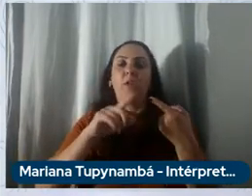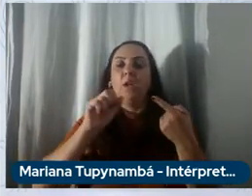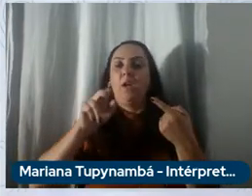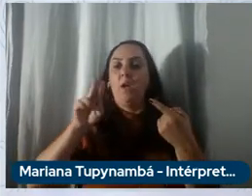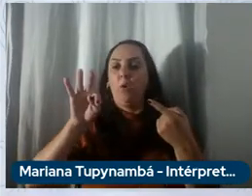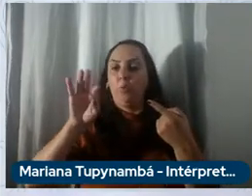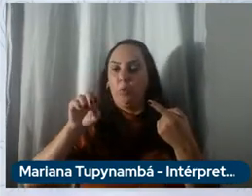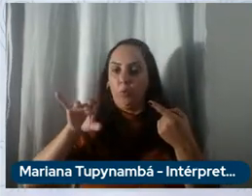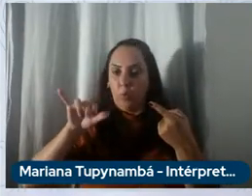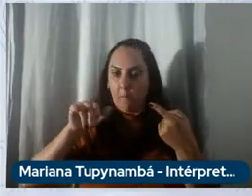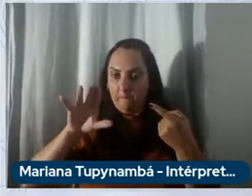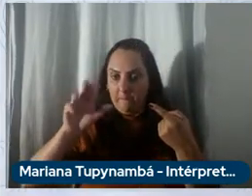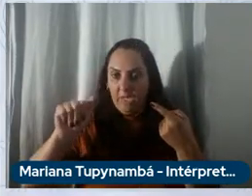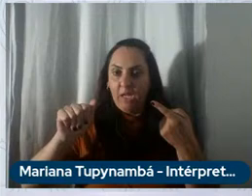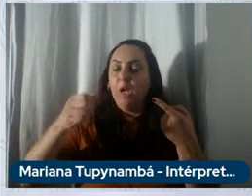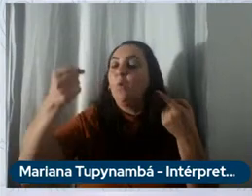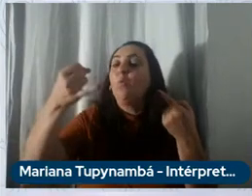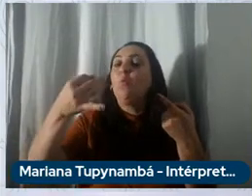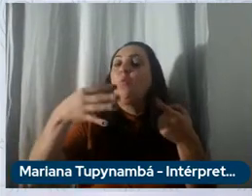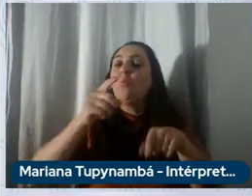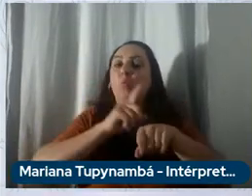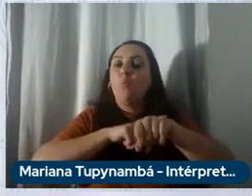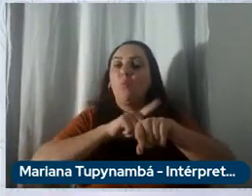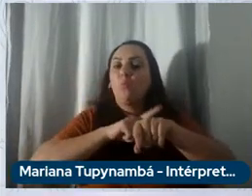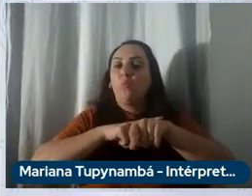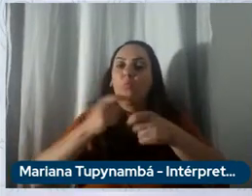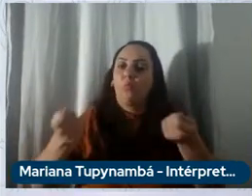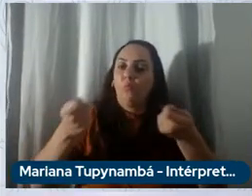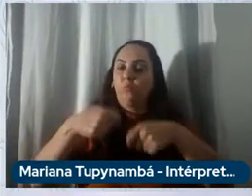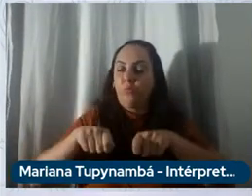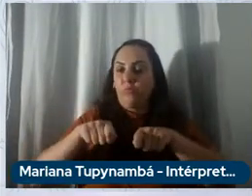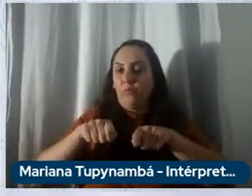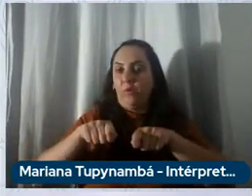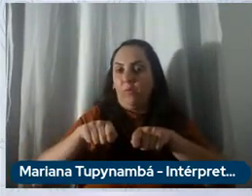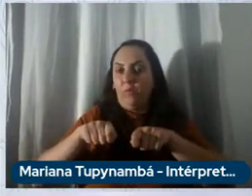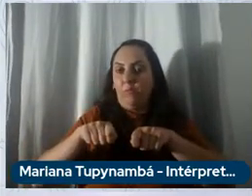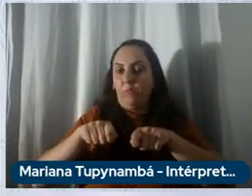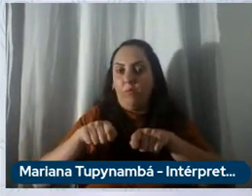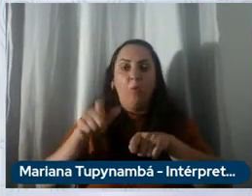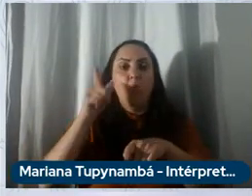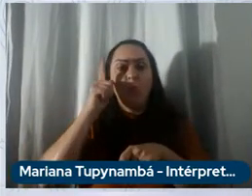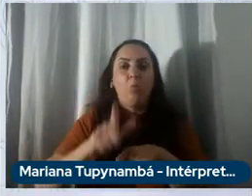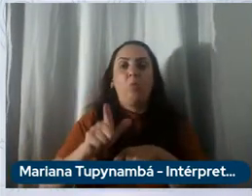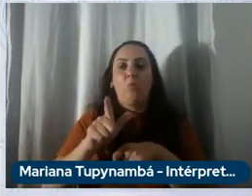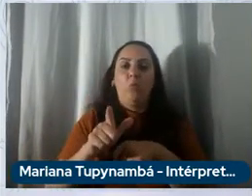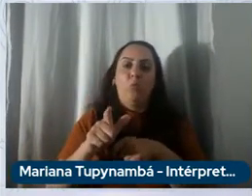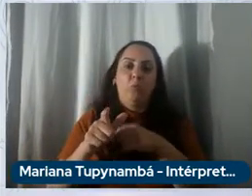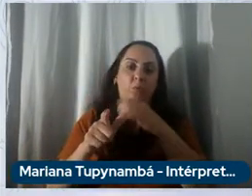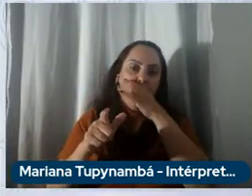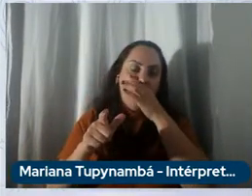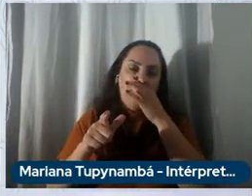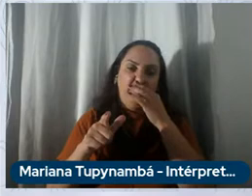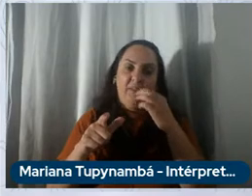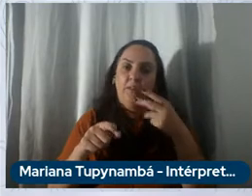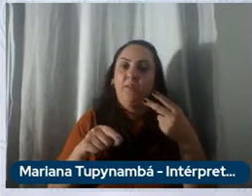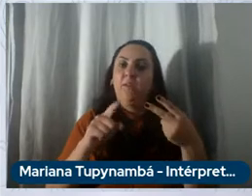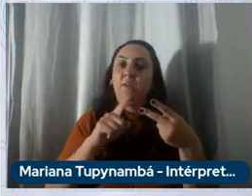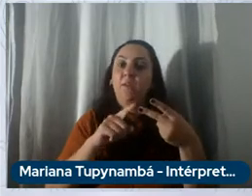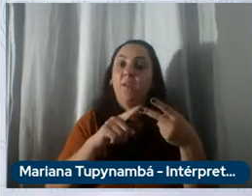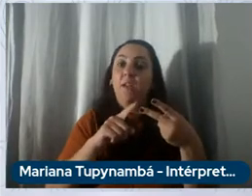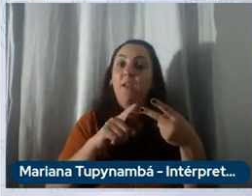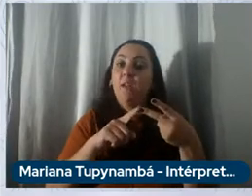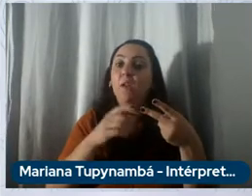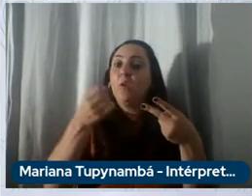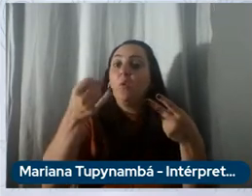uma bateria quanto tempo consegue carregar a famosa tonelada e meio que se falava antes e tempo de